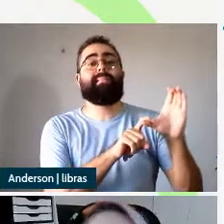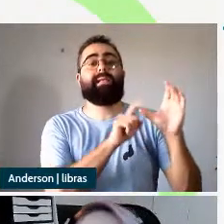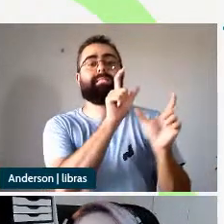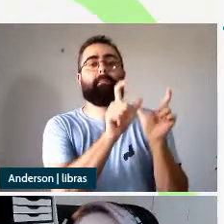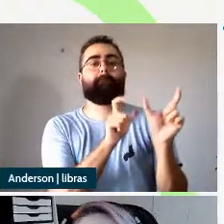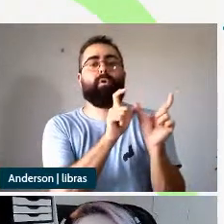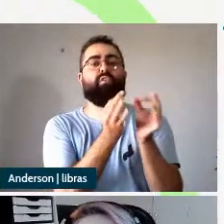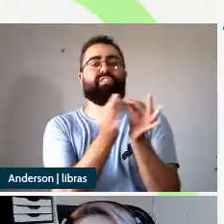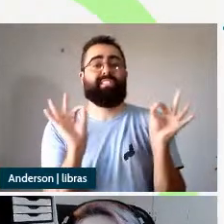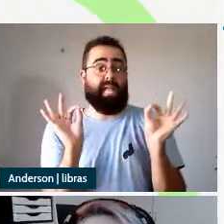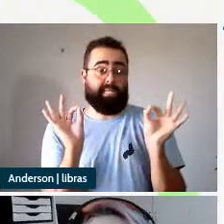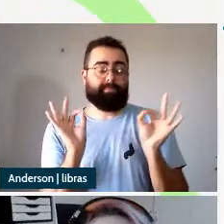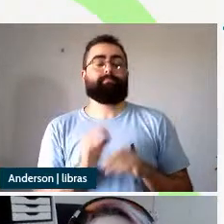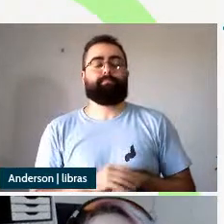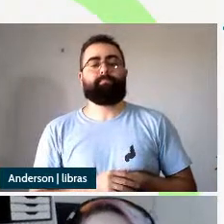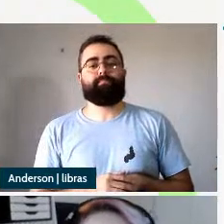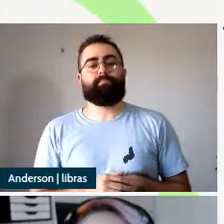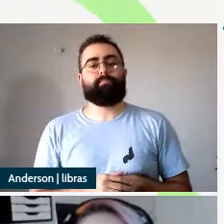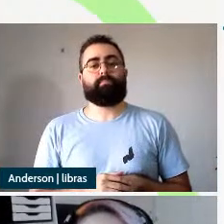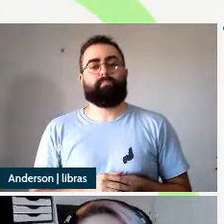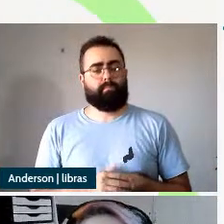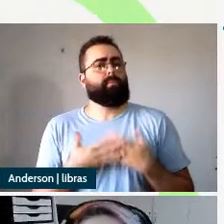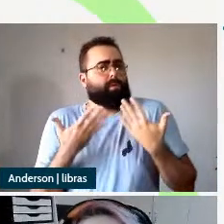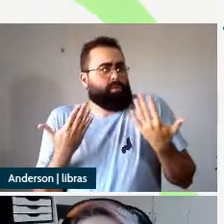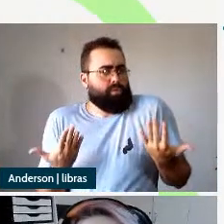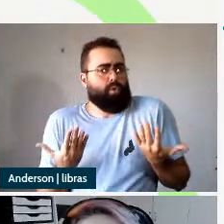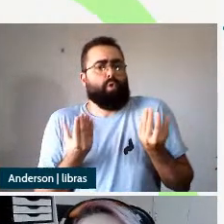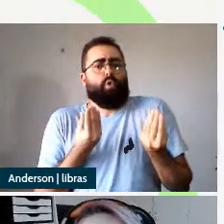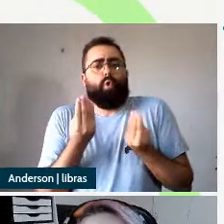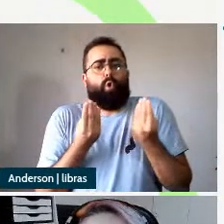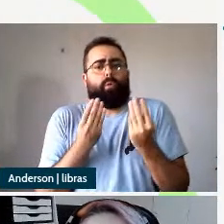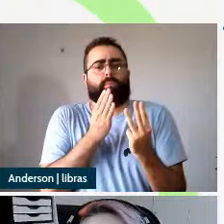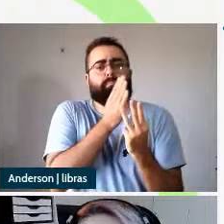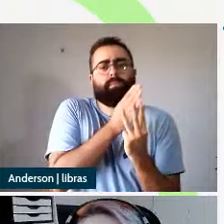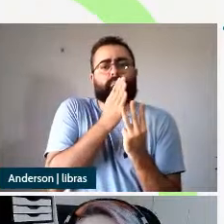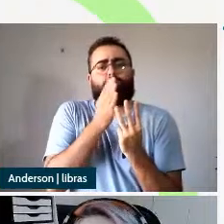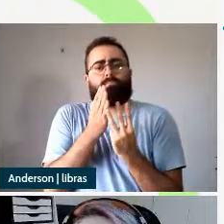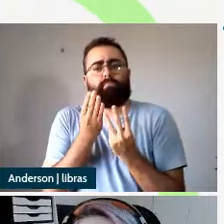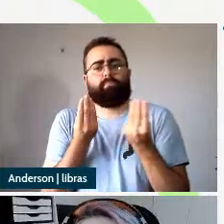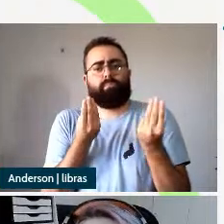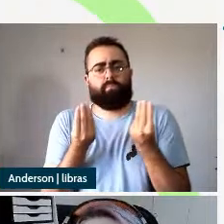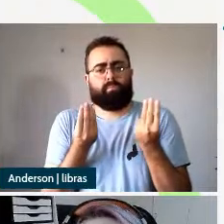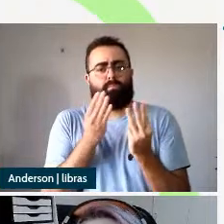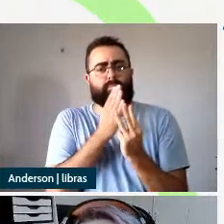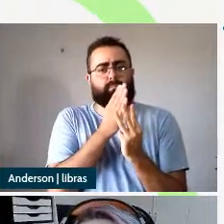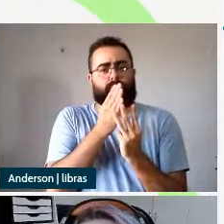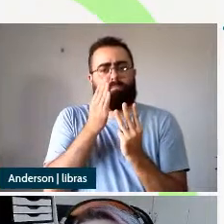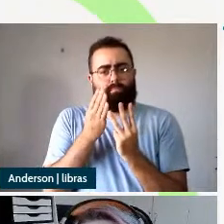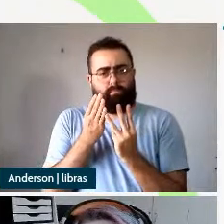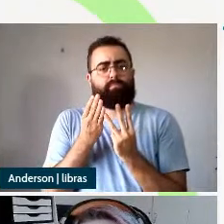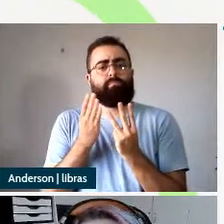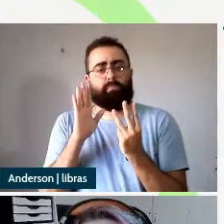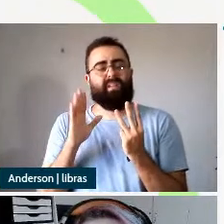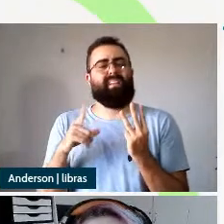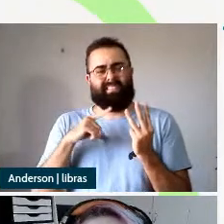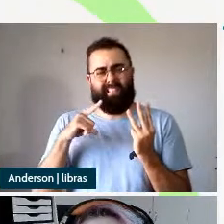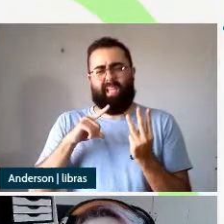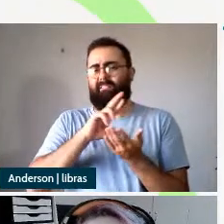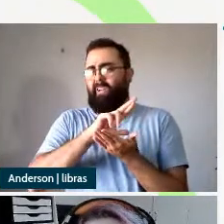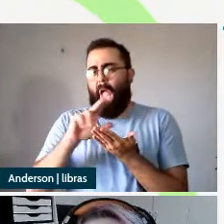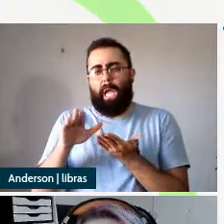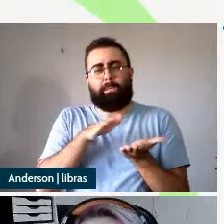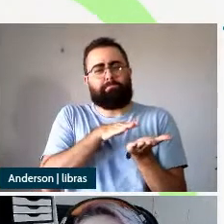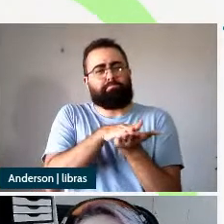então sobre a tripartição de passivas propriamente dita há uma vasta literatura a respeito dessa